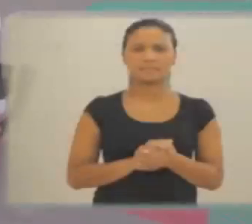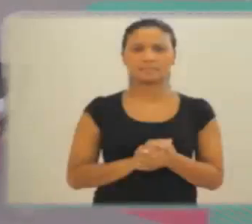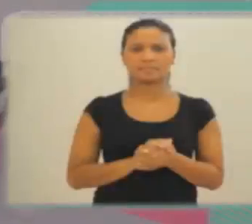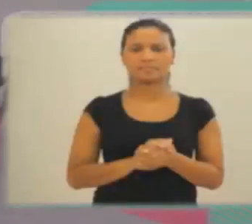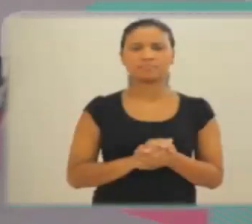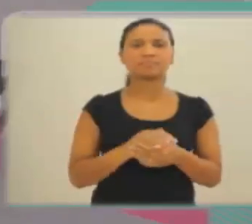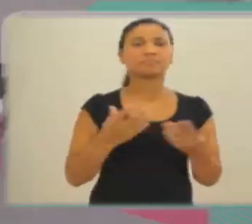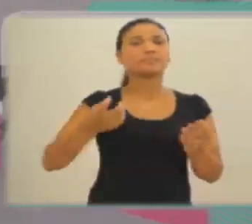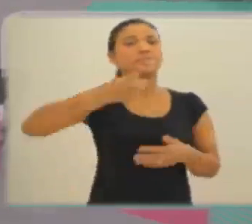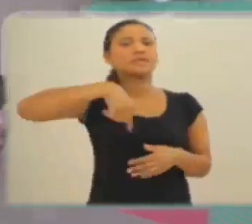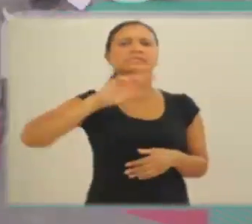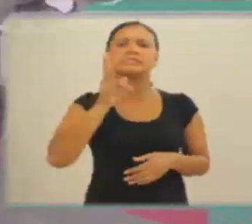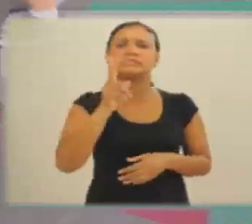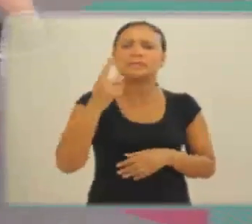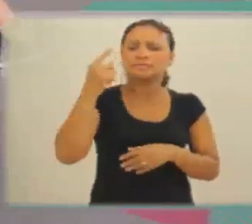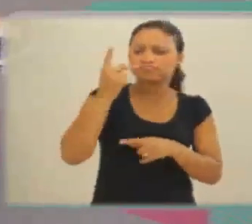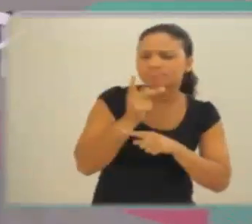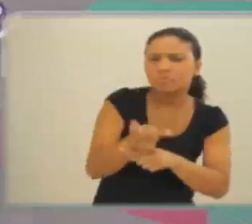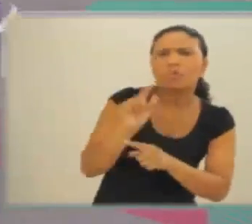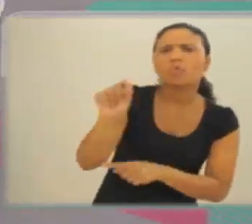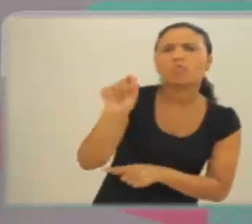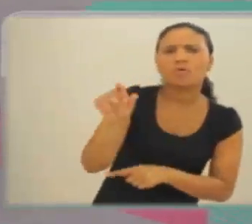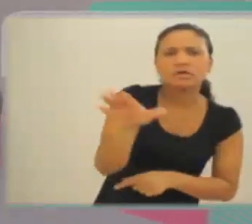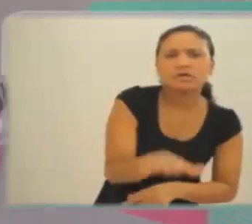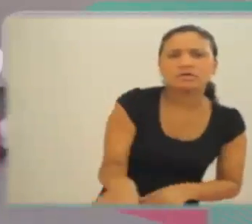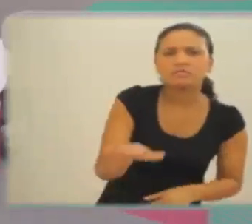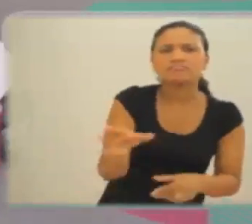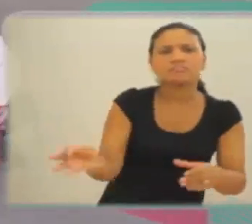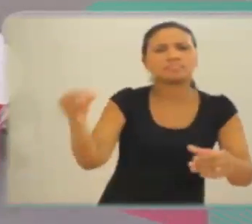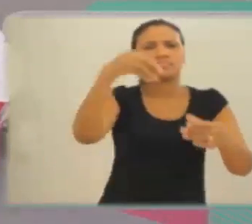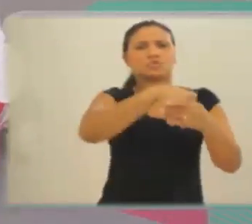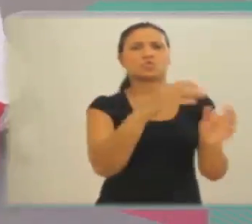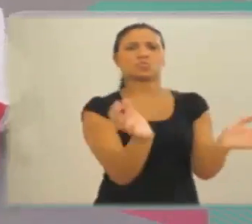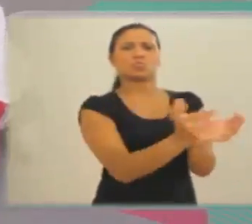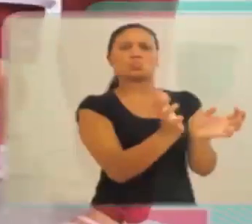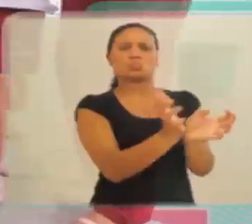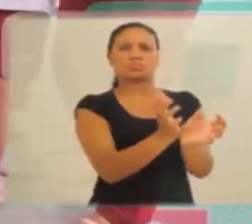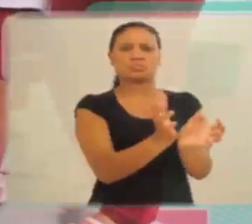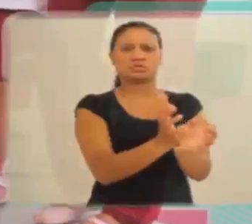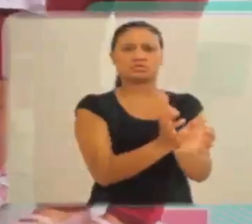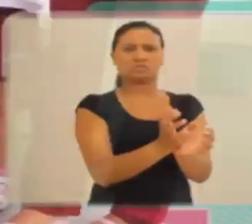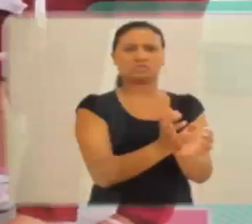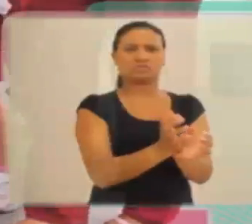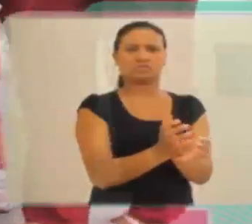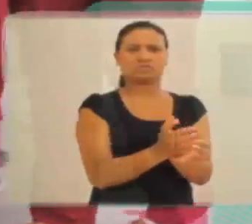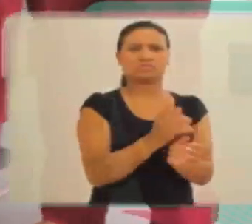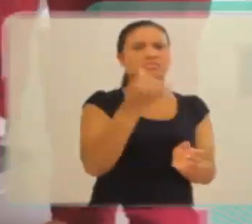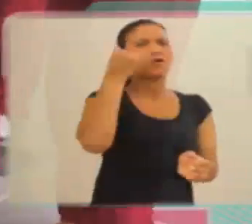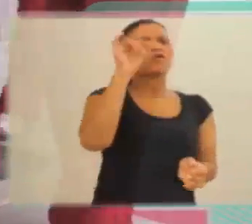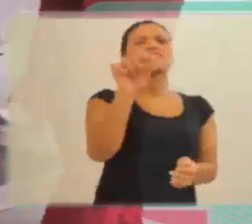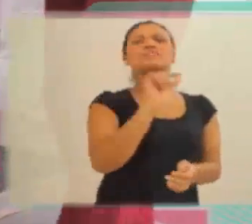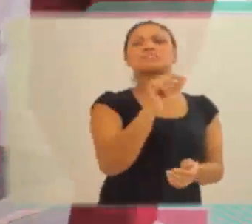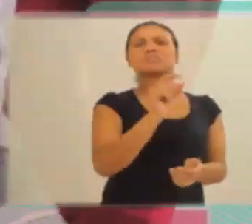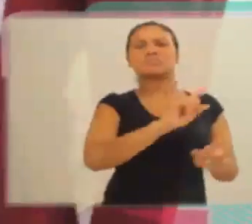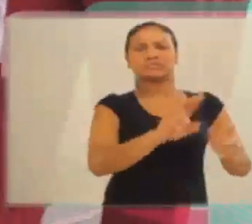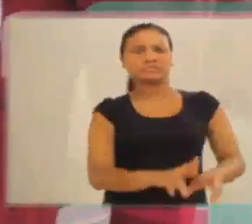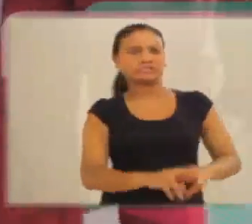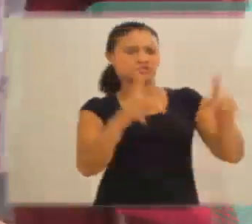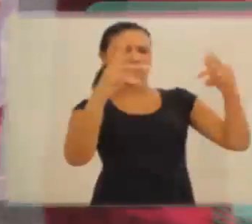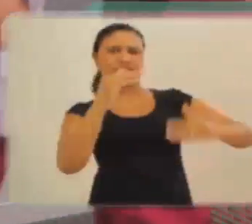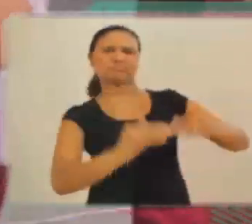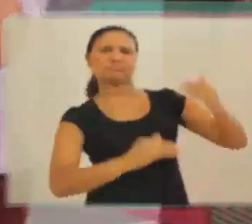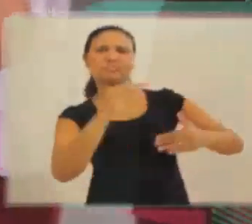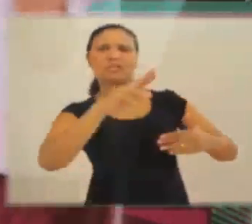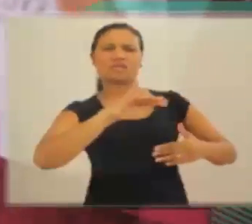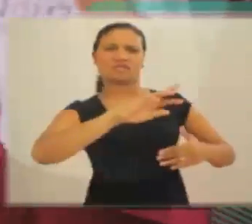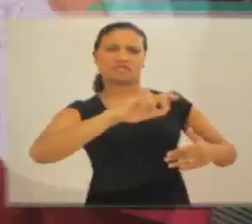A gente procura sempre colocar a criança dentro de uma turma onde ela não esteja tão diferente do nível de desenvolvimento das